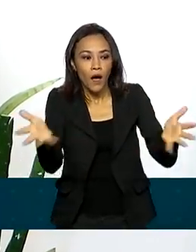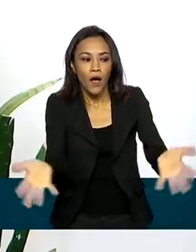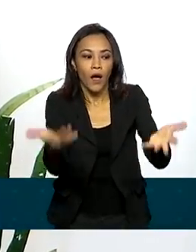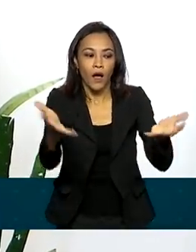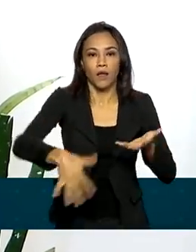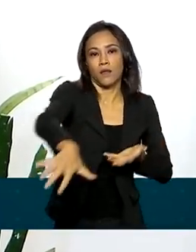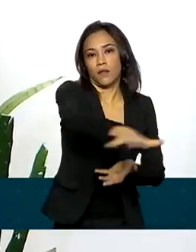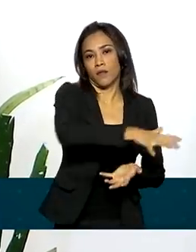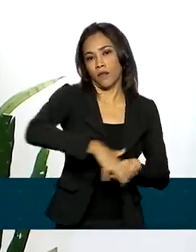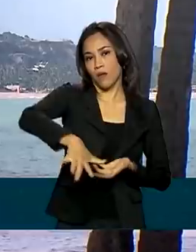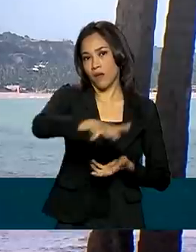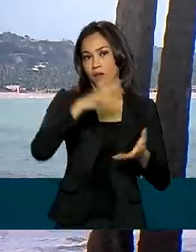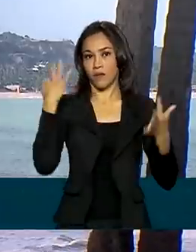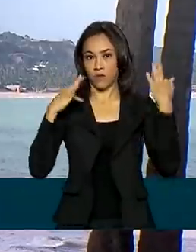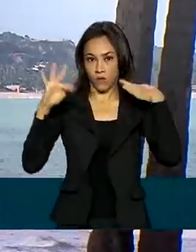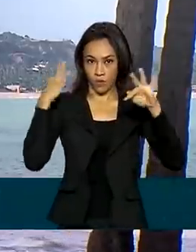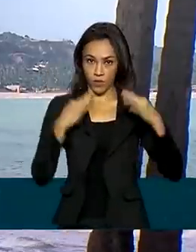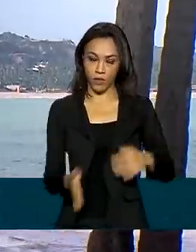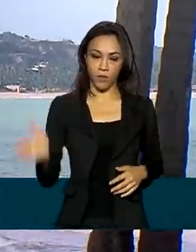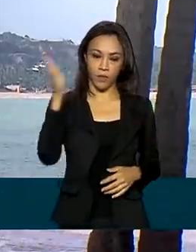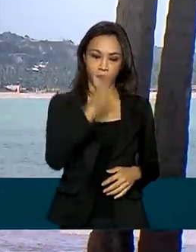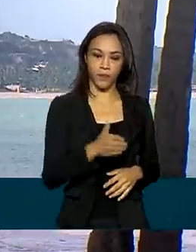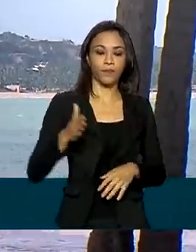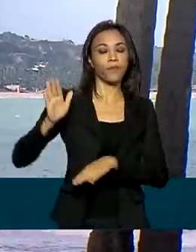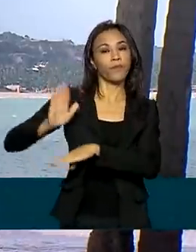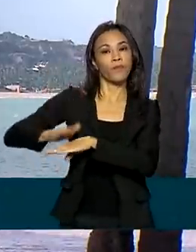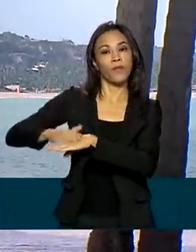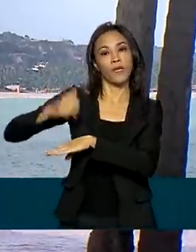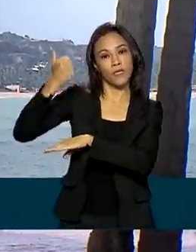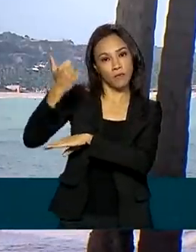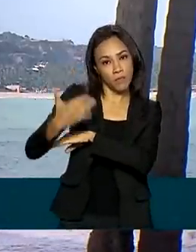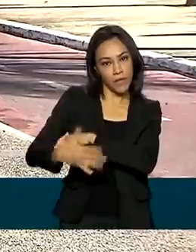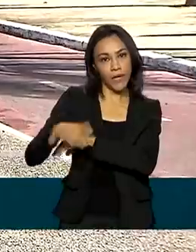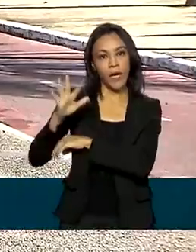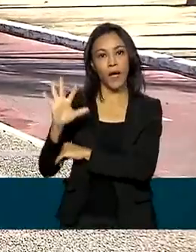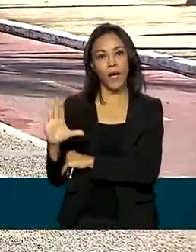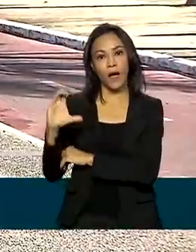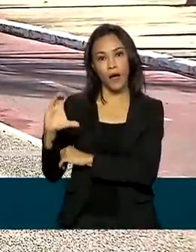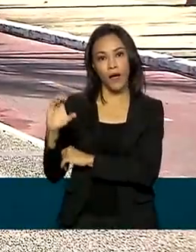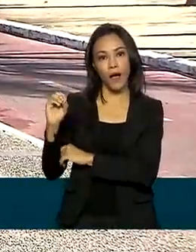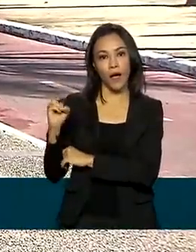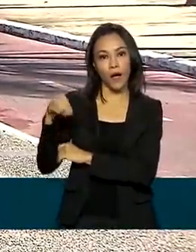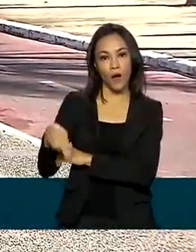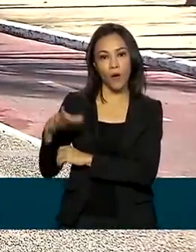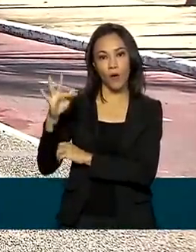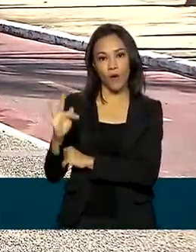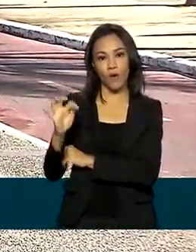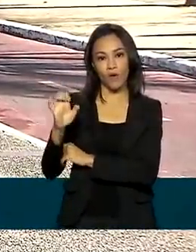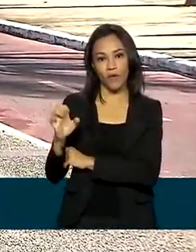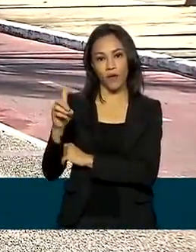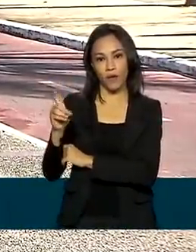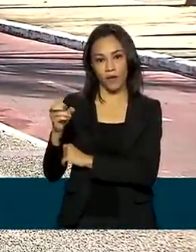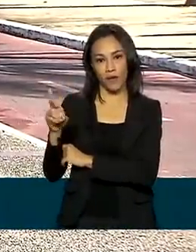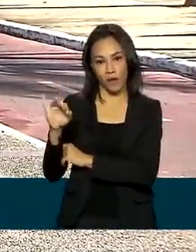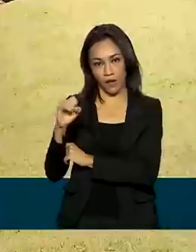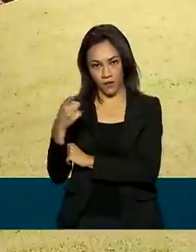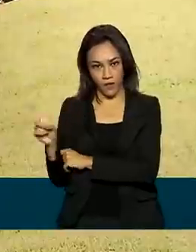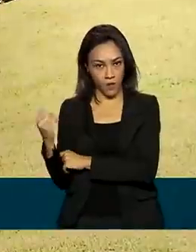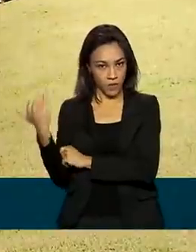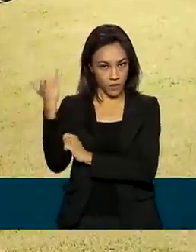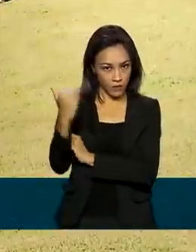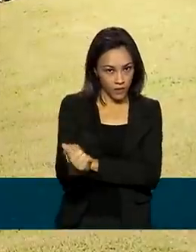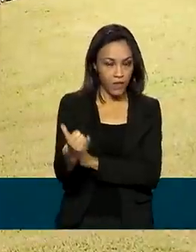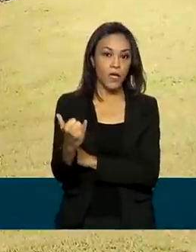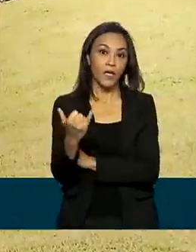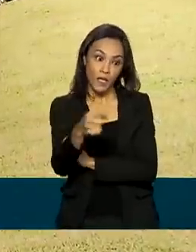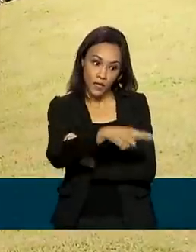serviços turísticos. Segundo a Confederação Nacional do Comércio de Bens, Serviços e Turismo, a CNC, a previsão é que as